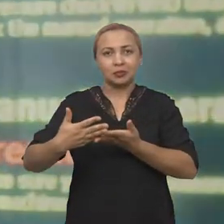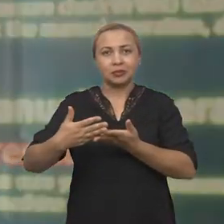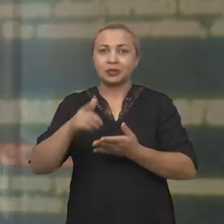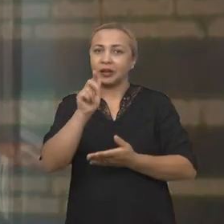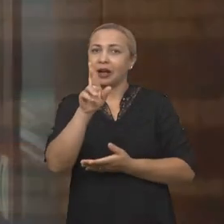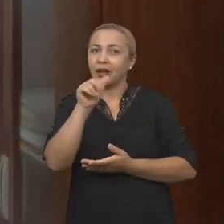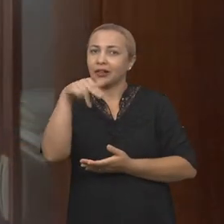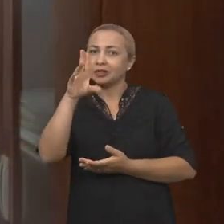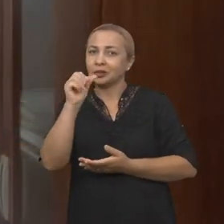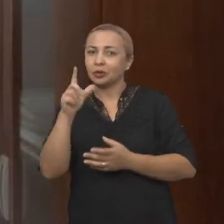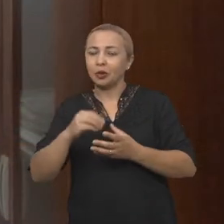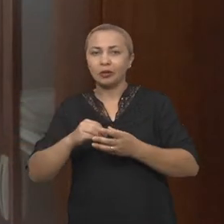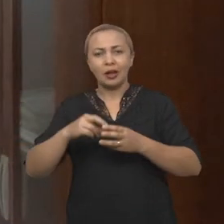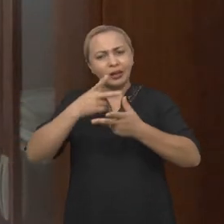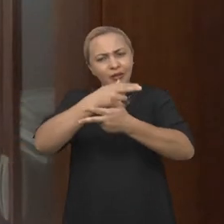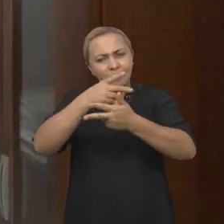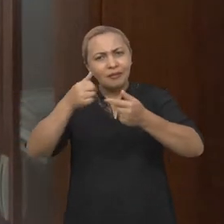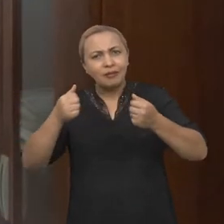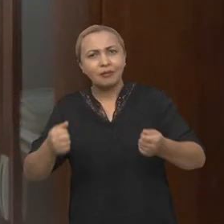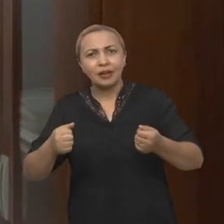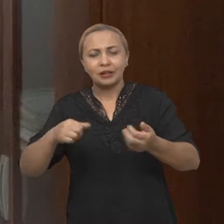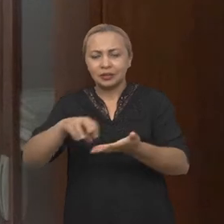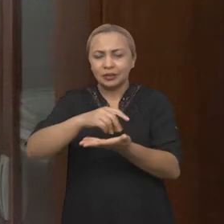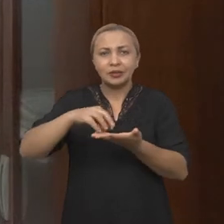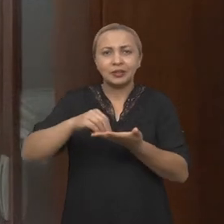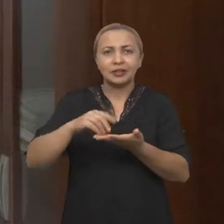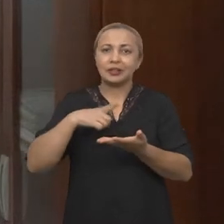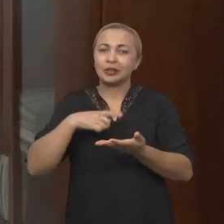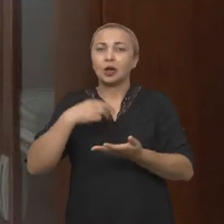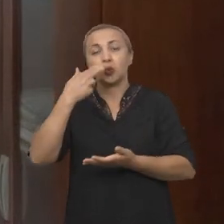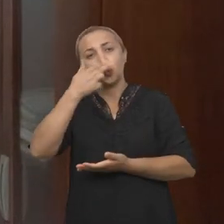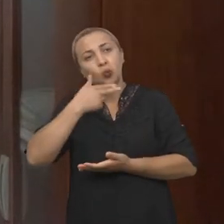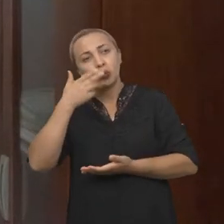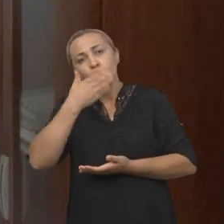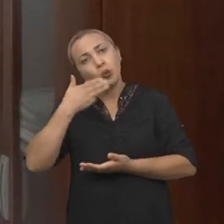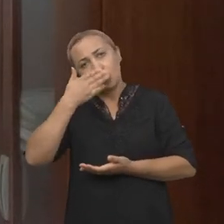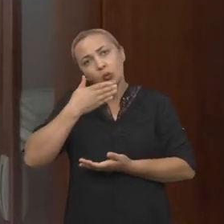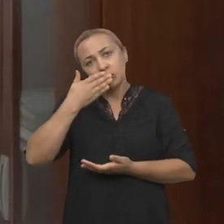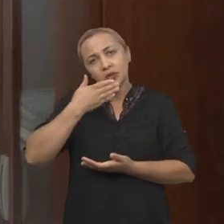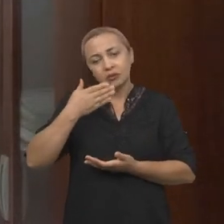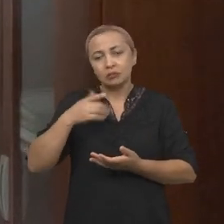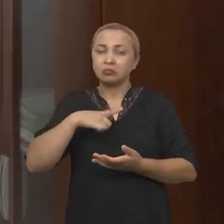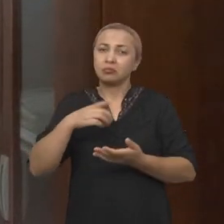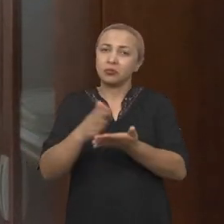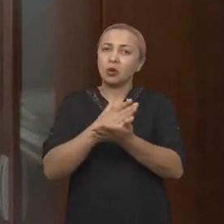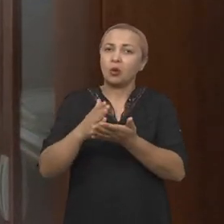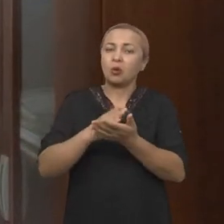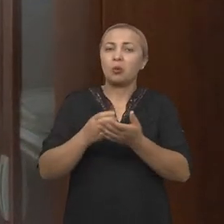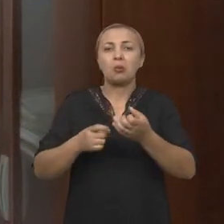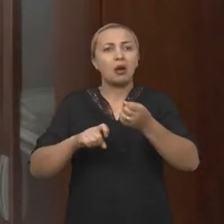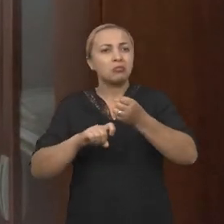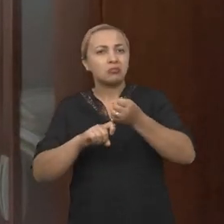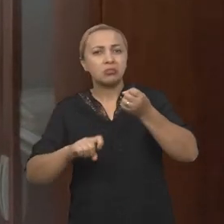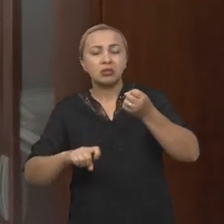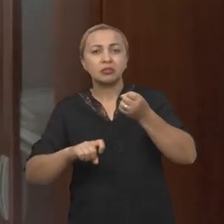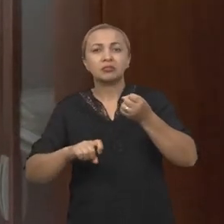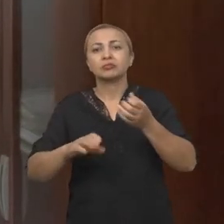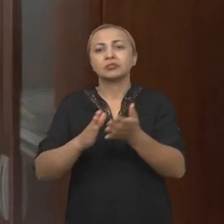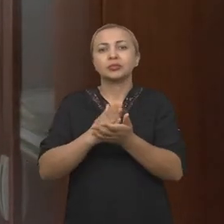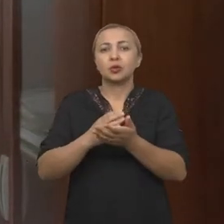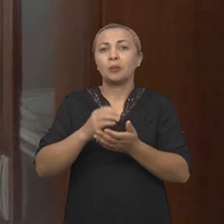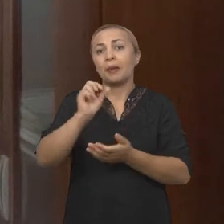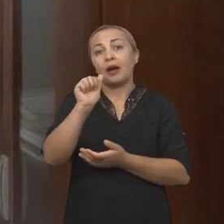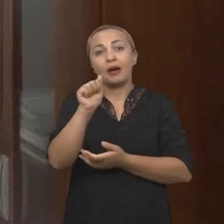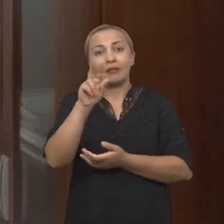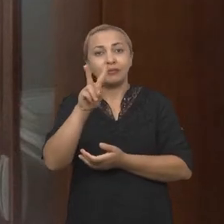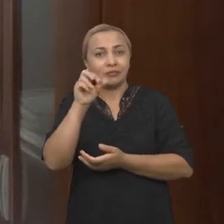A granola é uma formulação que tem a tendência de ser doce, ela tem algumas castanhas, ela tem aveia como base e